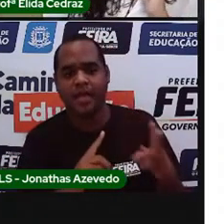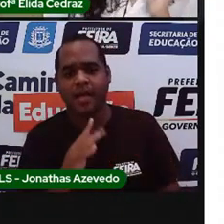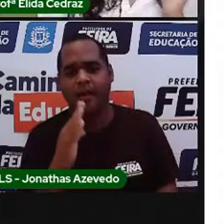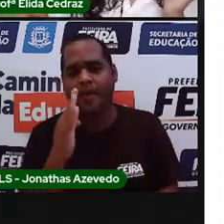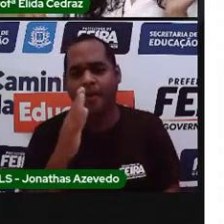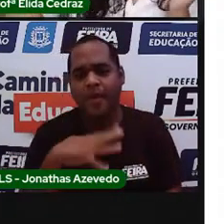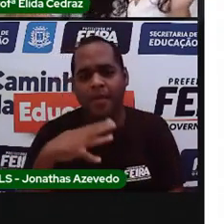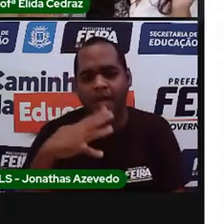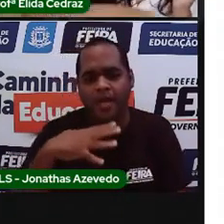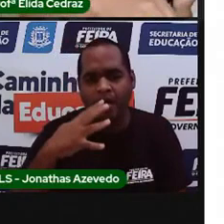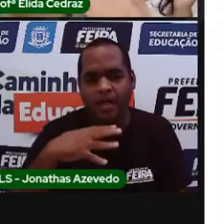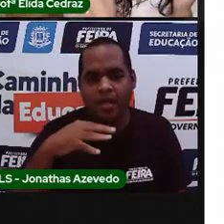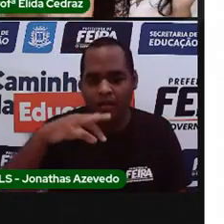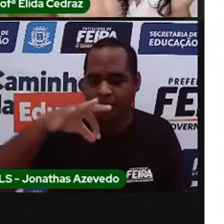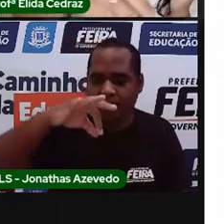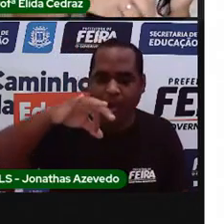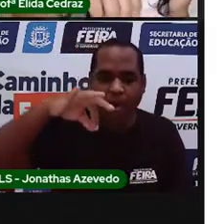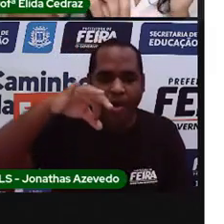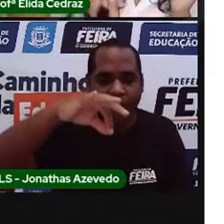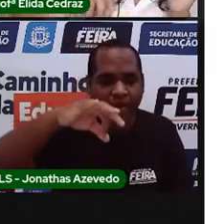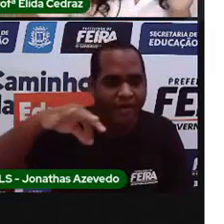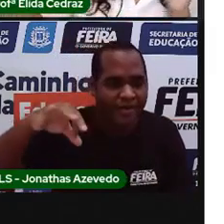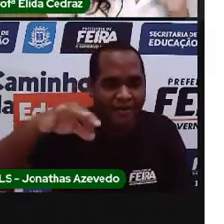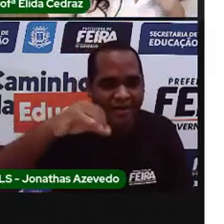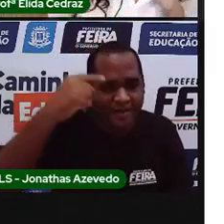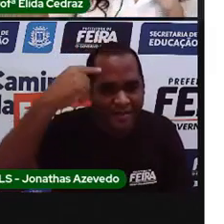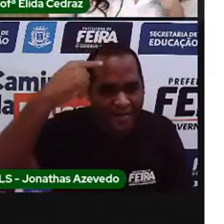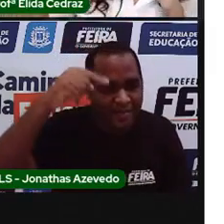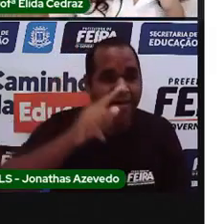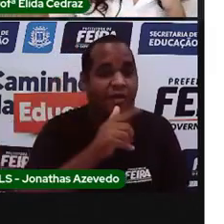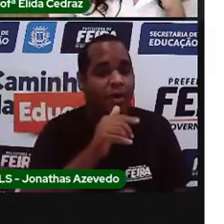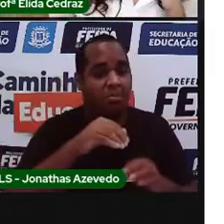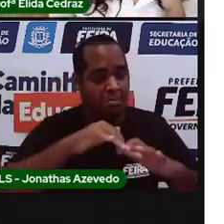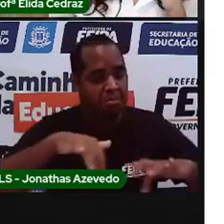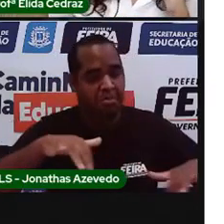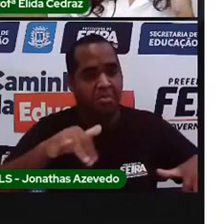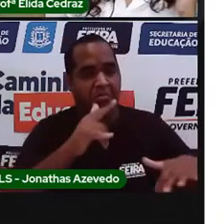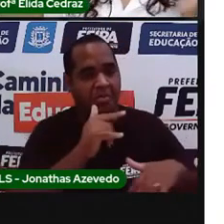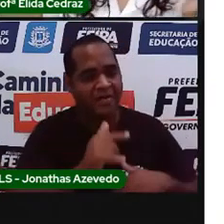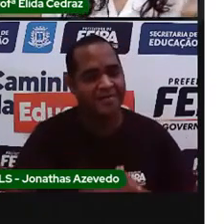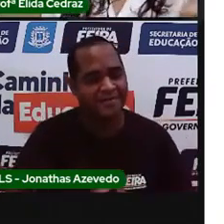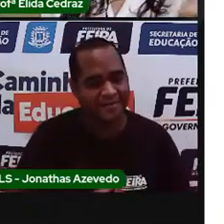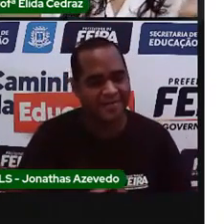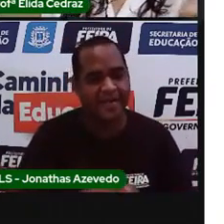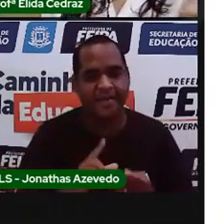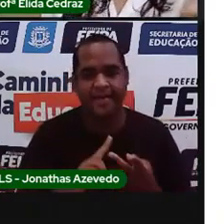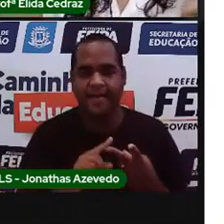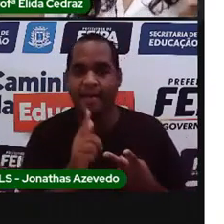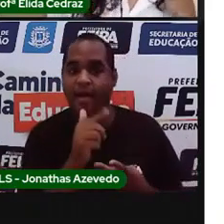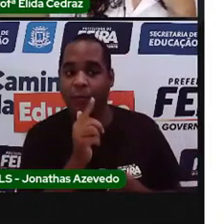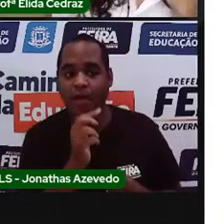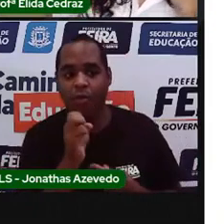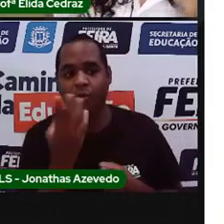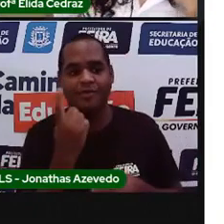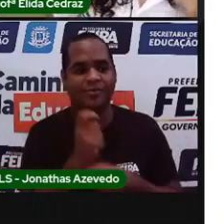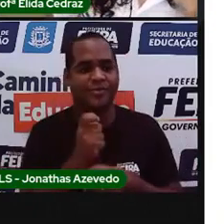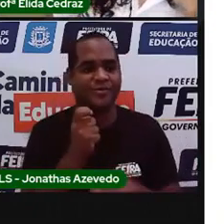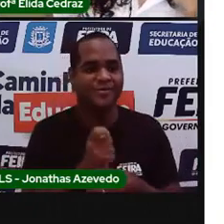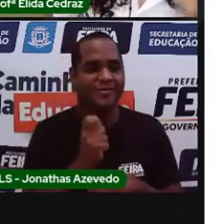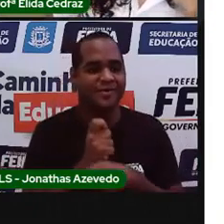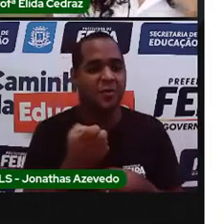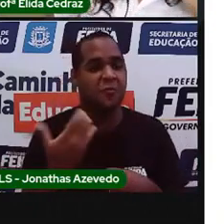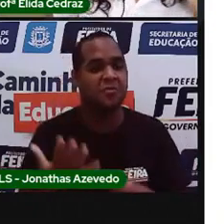do reino? O pozinho que a gente espalhou por cima da água? Ele é líquido ou ele é